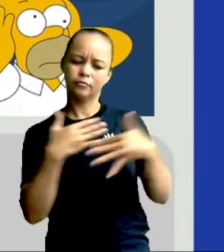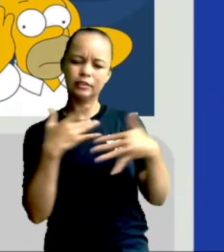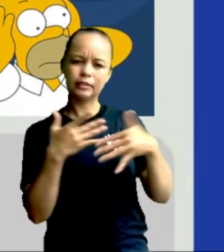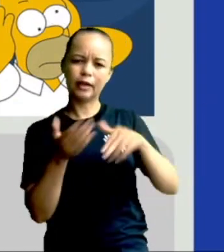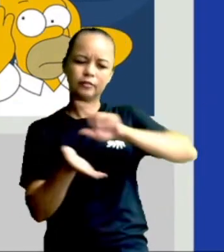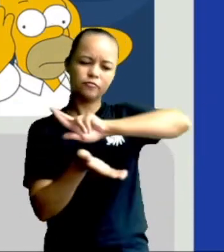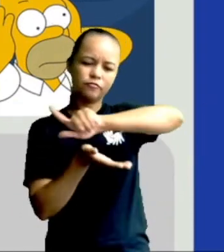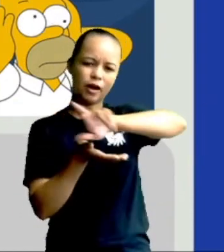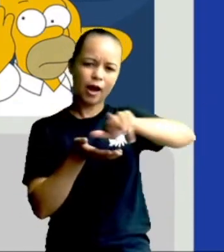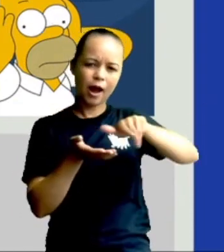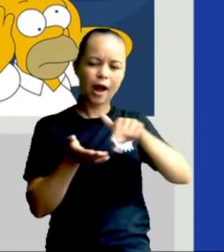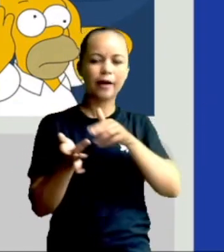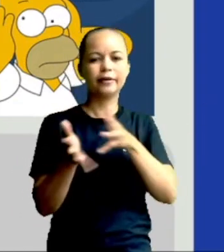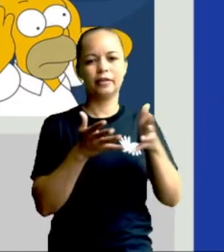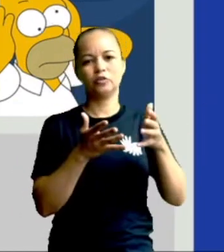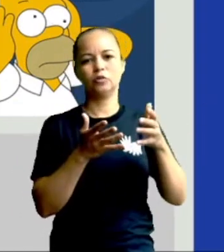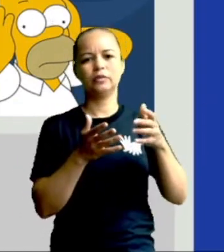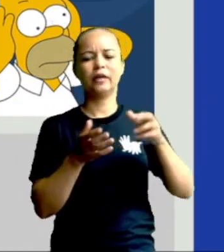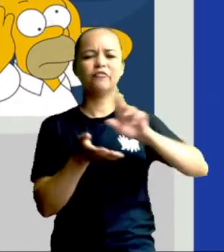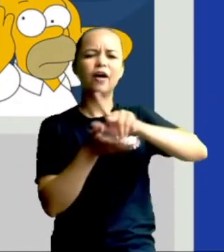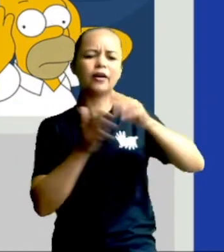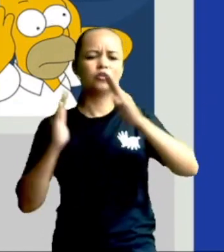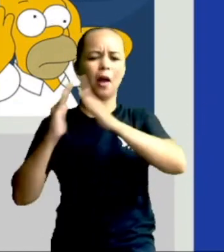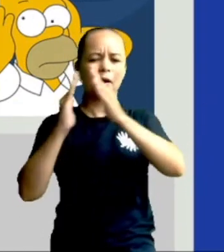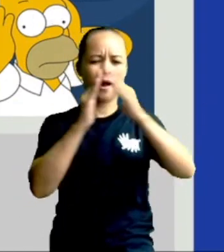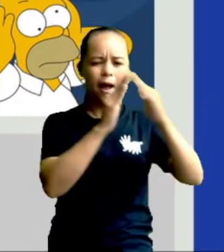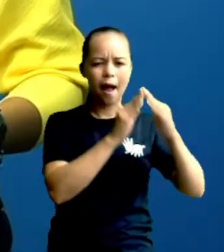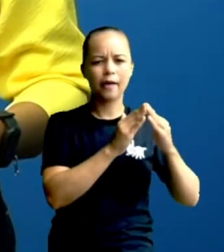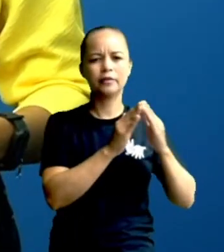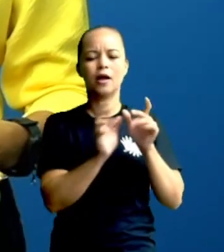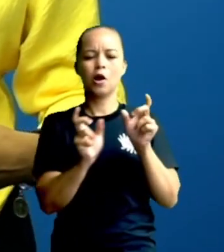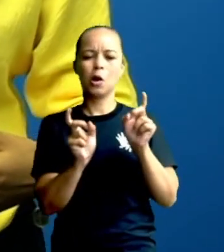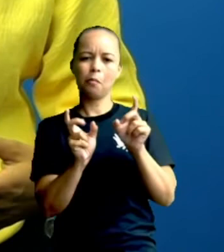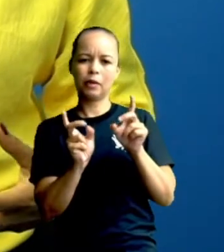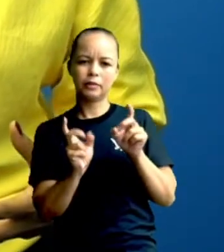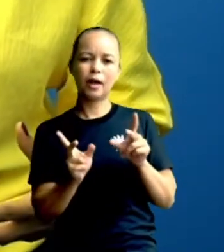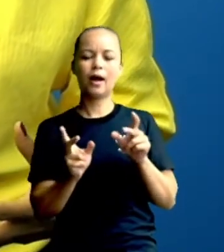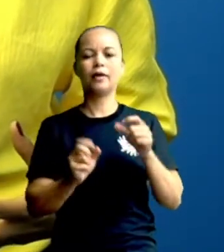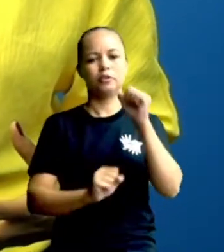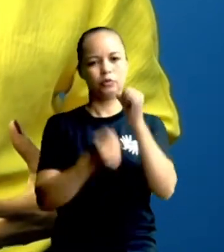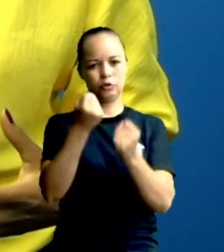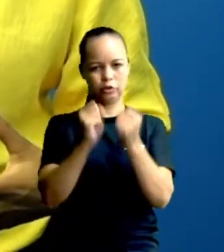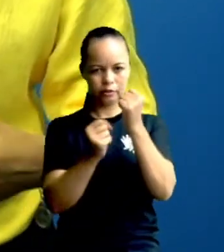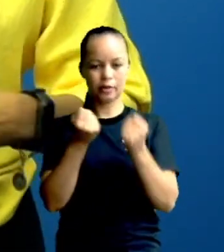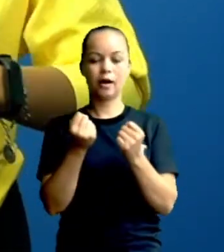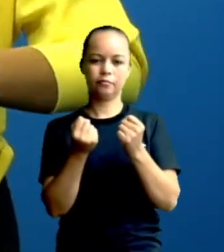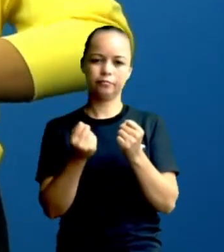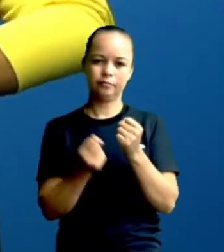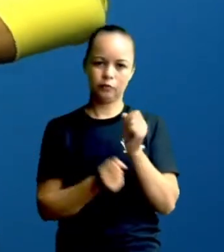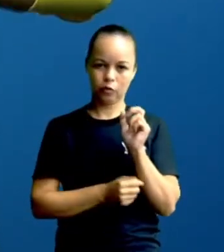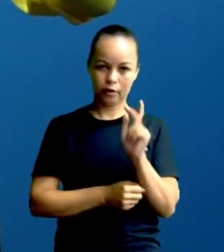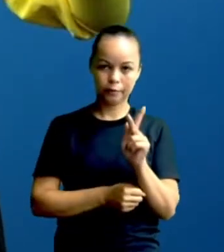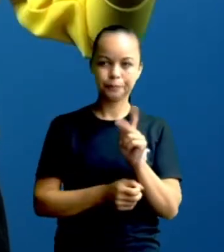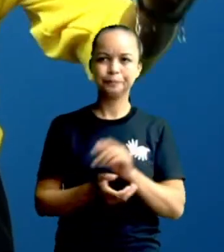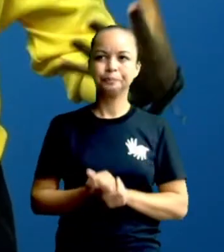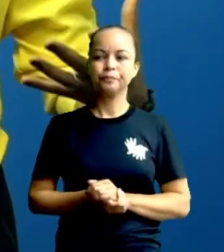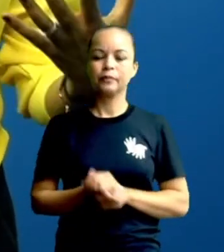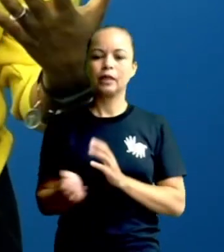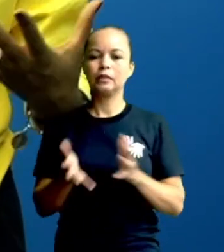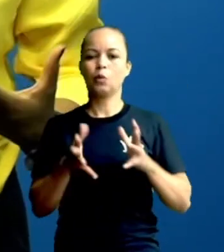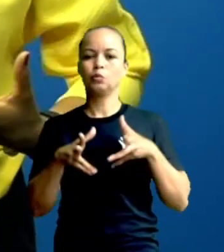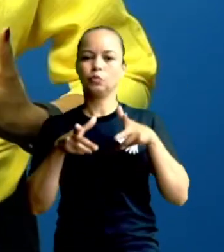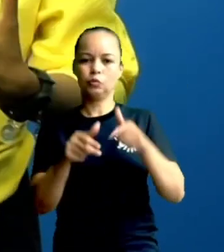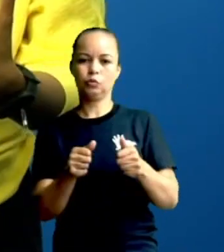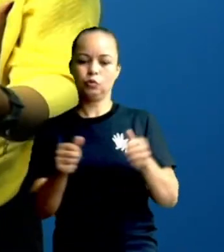tem várias zonas residenciais, comerciais e industriais, tá? Então, tudo isso